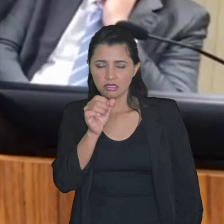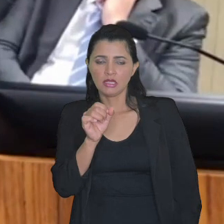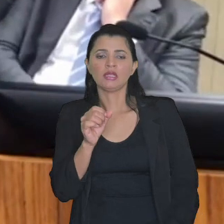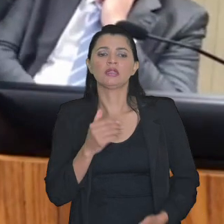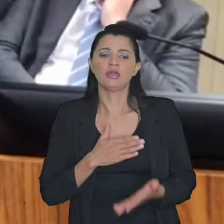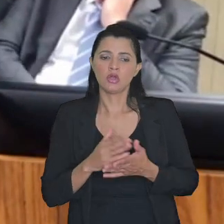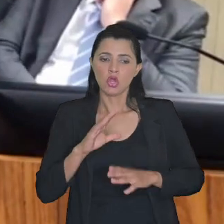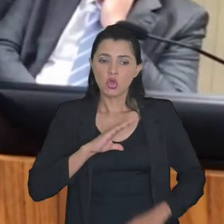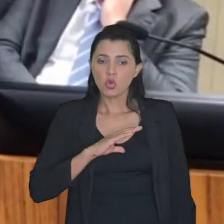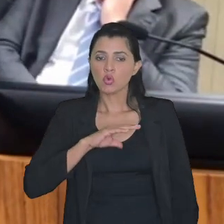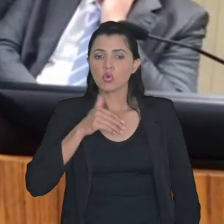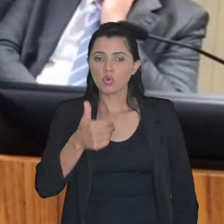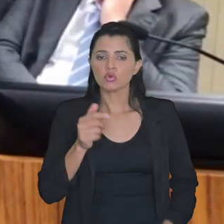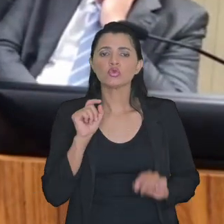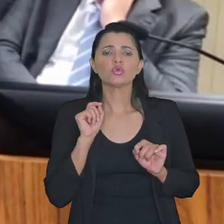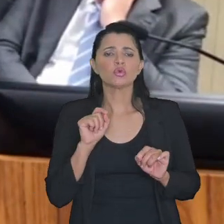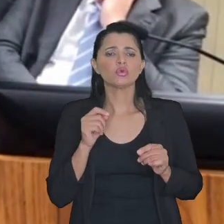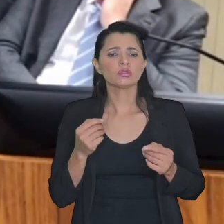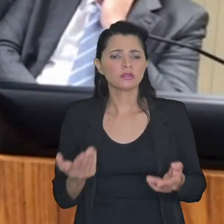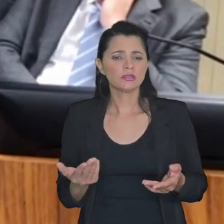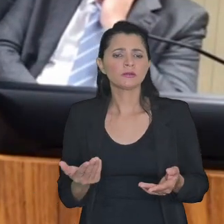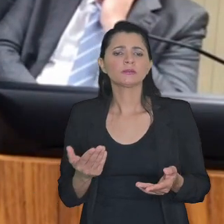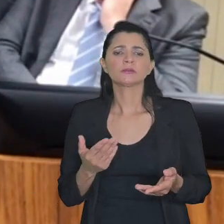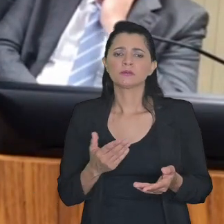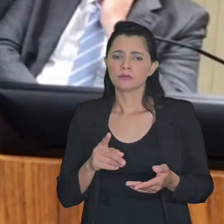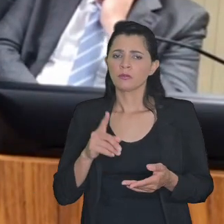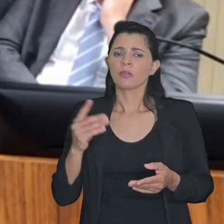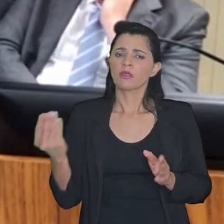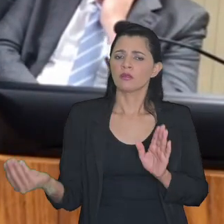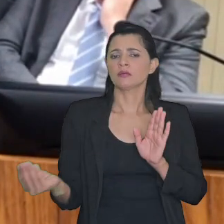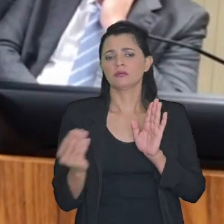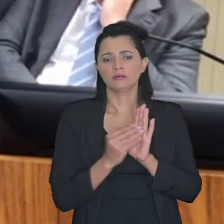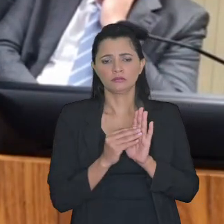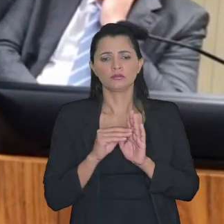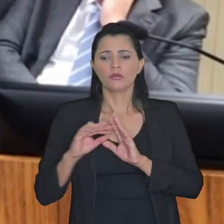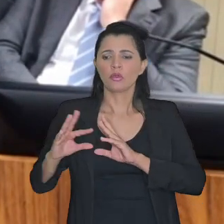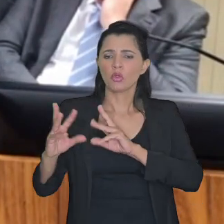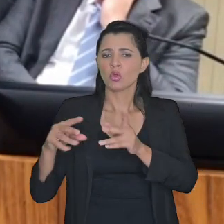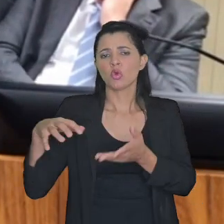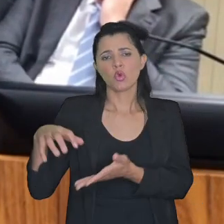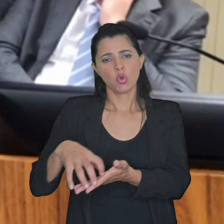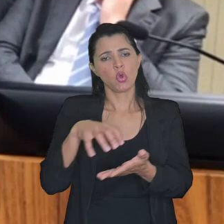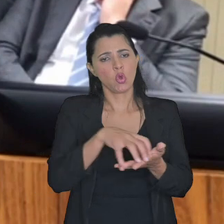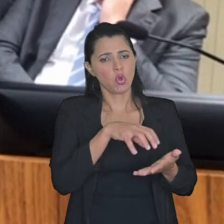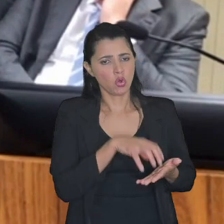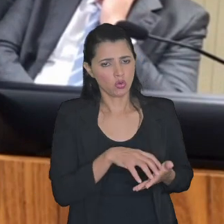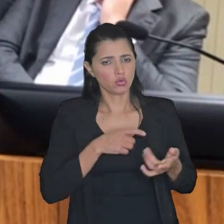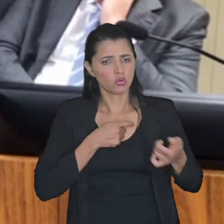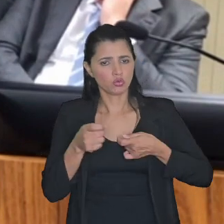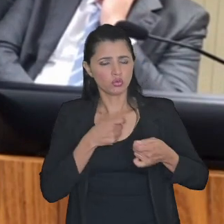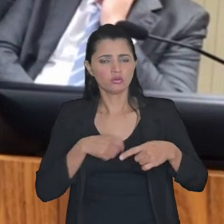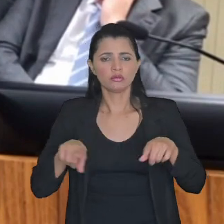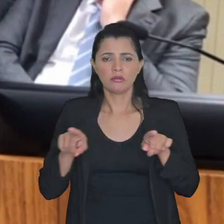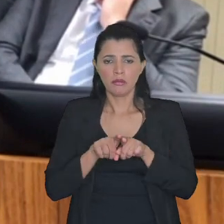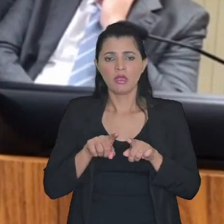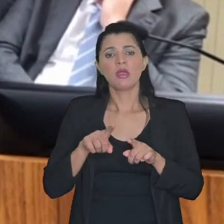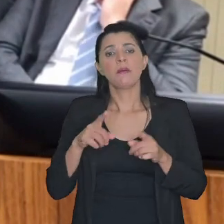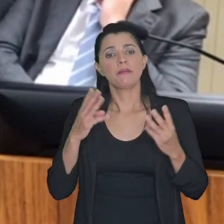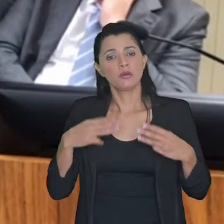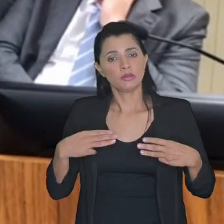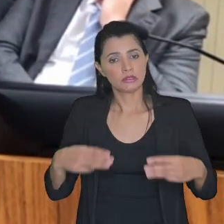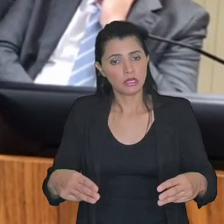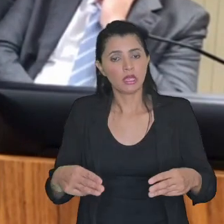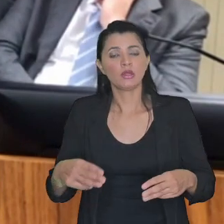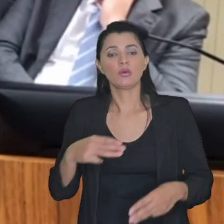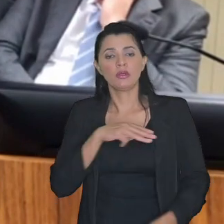iniciativa corajosa que foi objetada por todos os órgãos de controle inclusive pelo Ministério